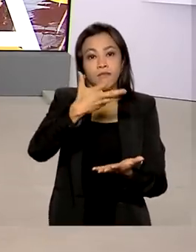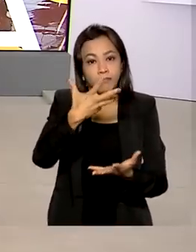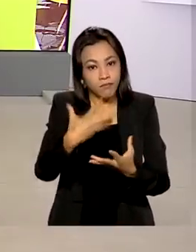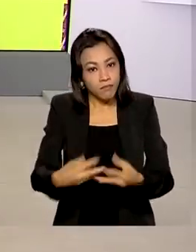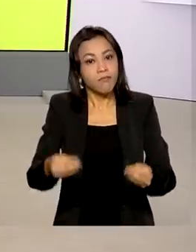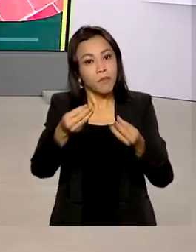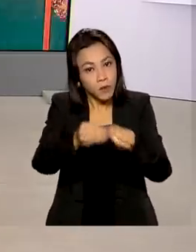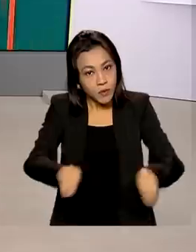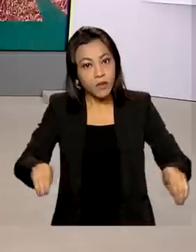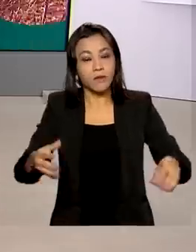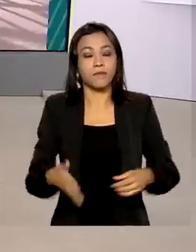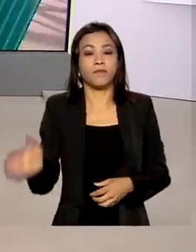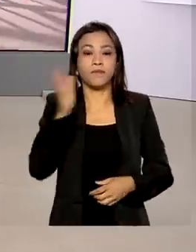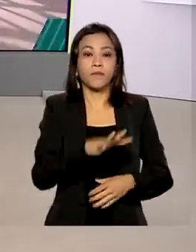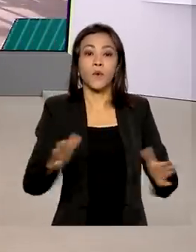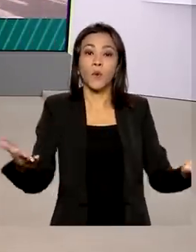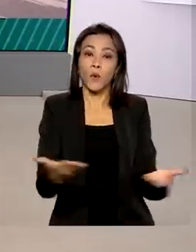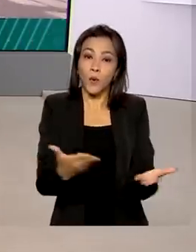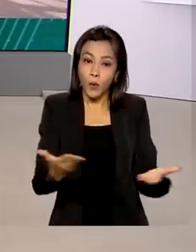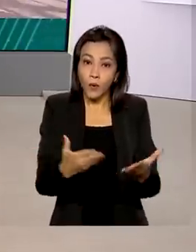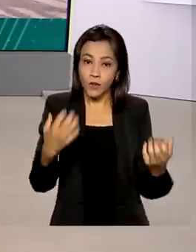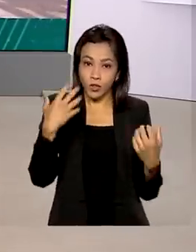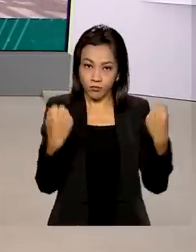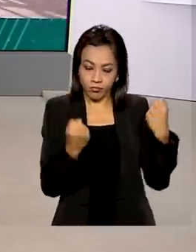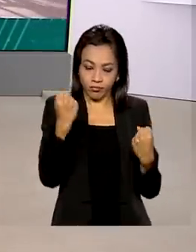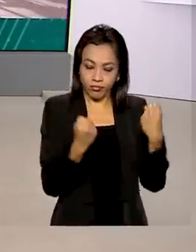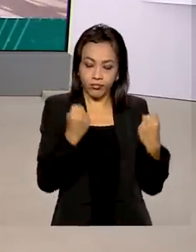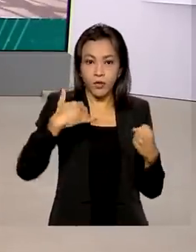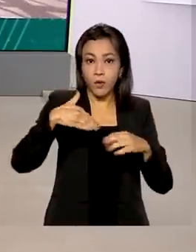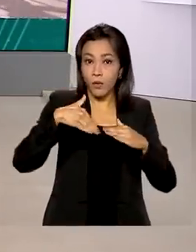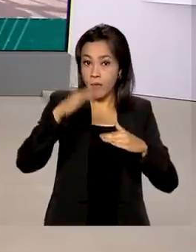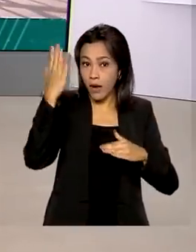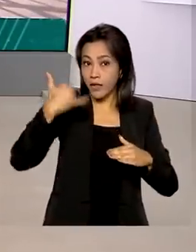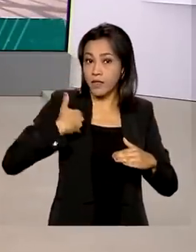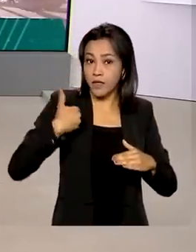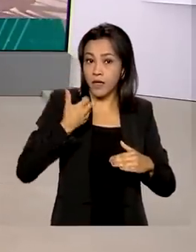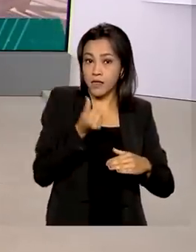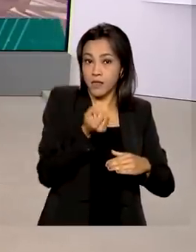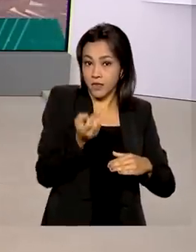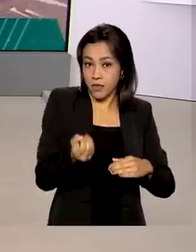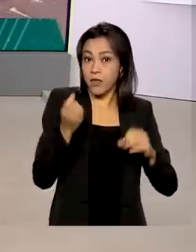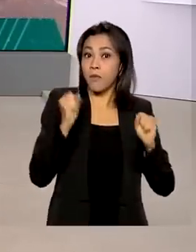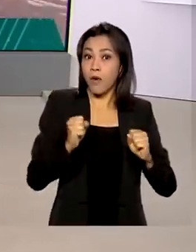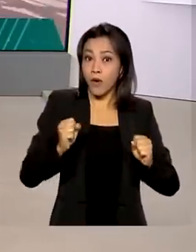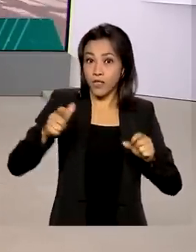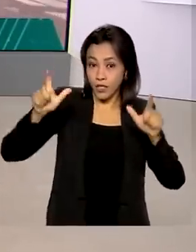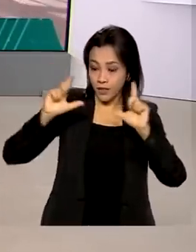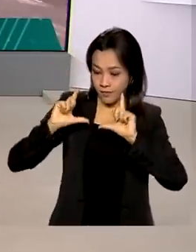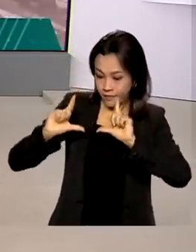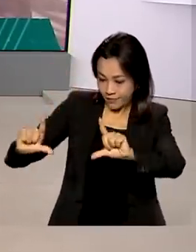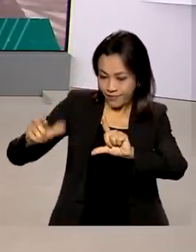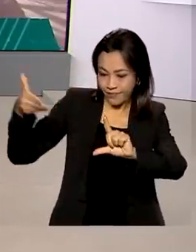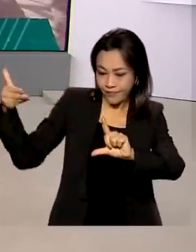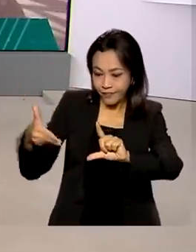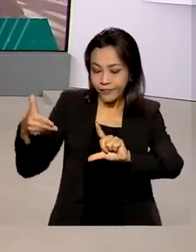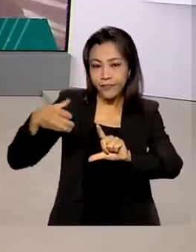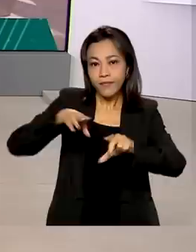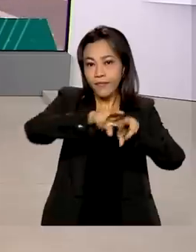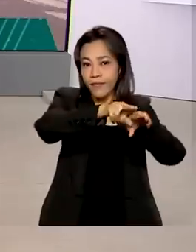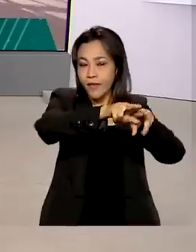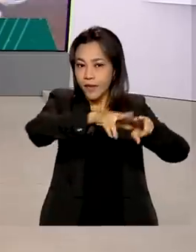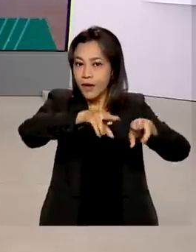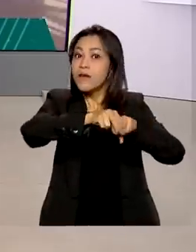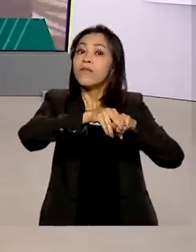A partir de hoje, motoristas com mais de 60 anos podem emitir a credencial de estacionamento pela internet na página da